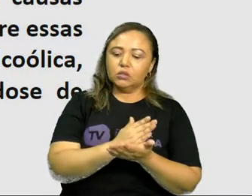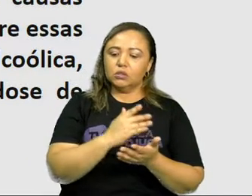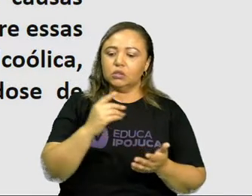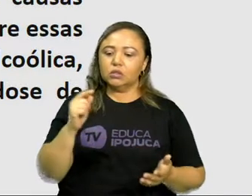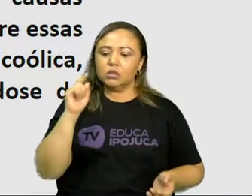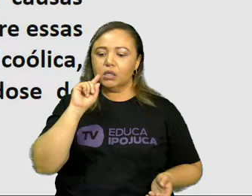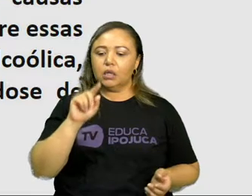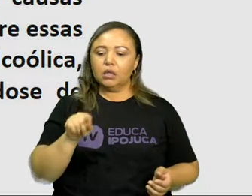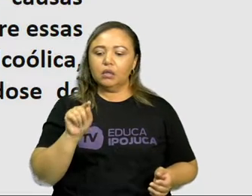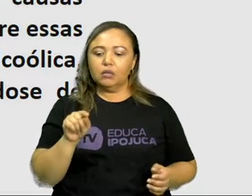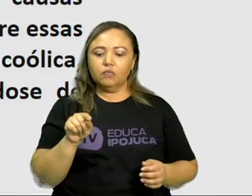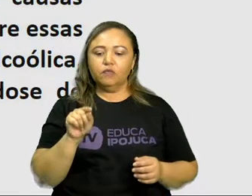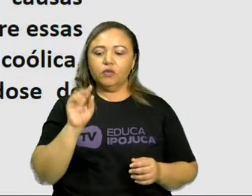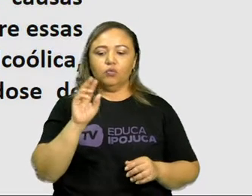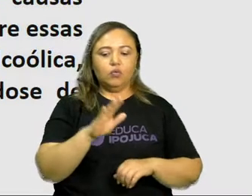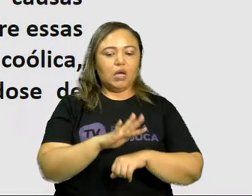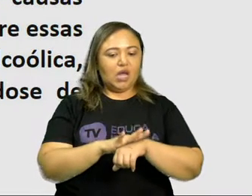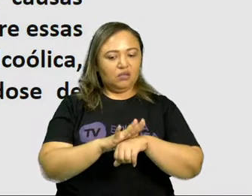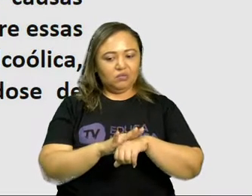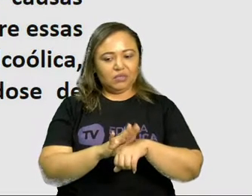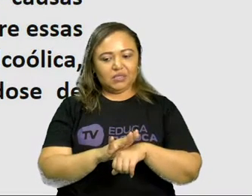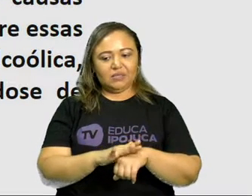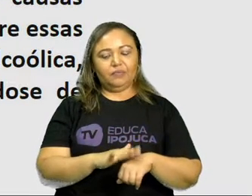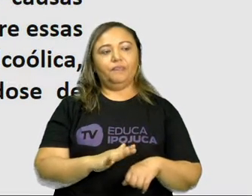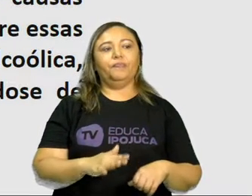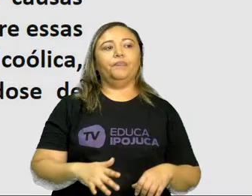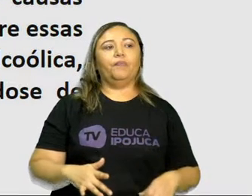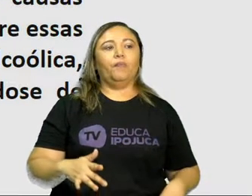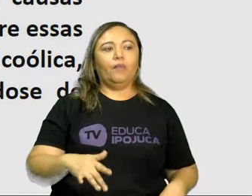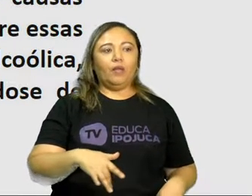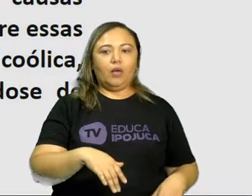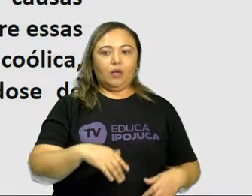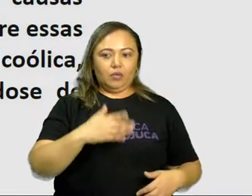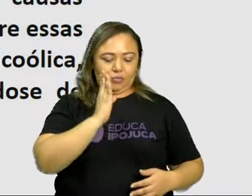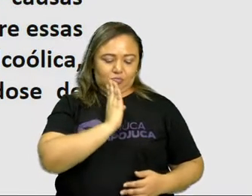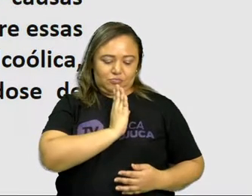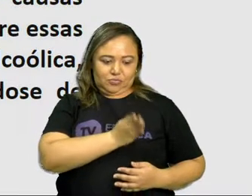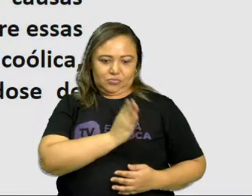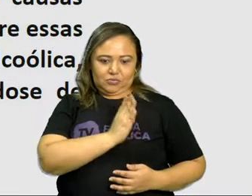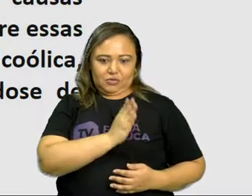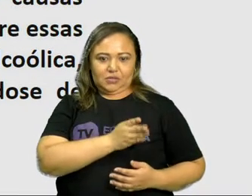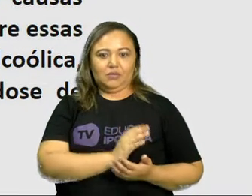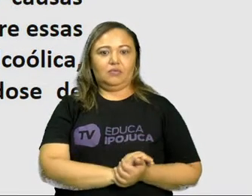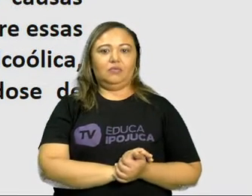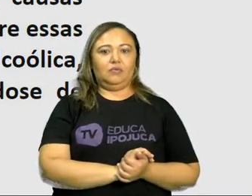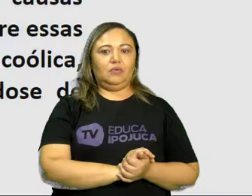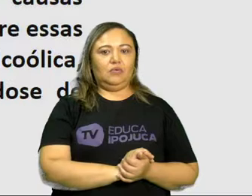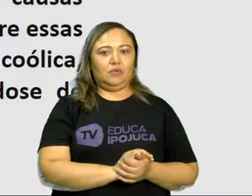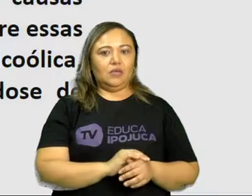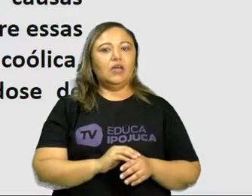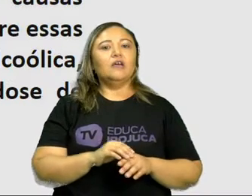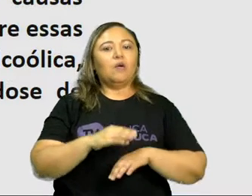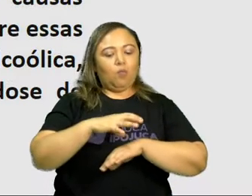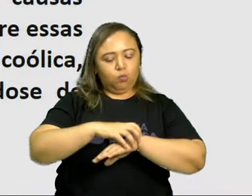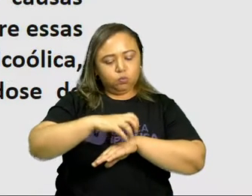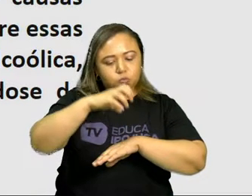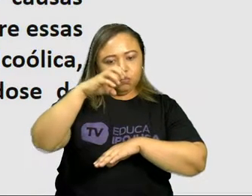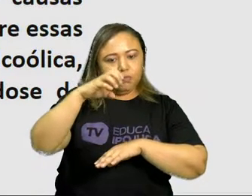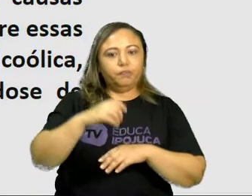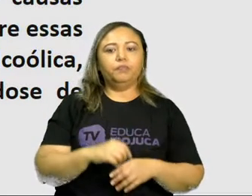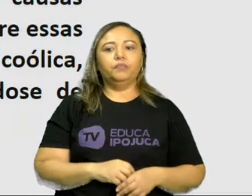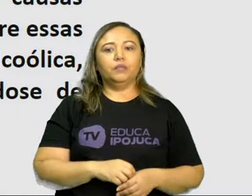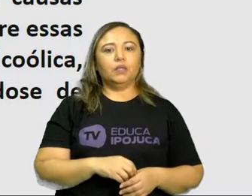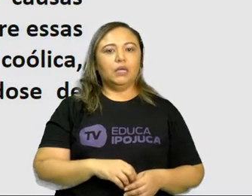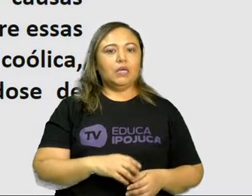consideraram a doença hepática alcoólica, doença cardiovascular, infecções, câncer,